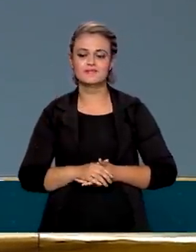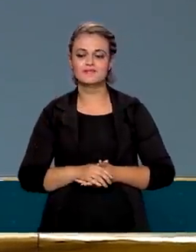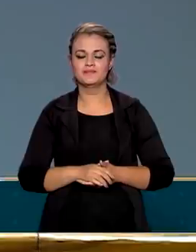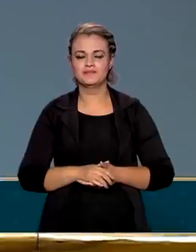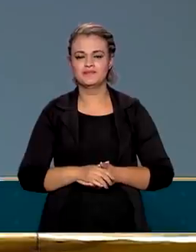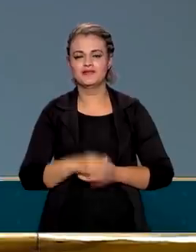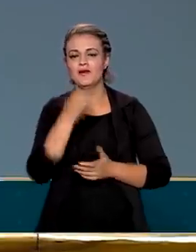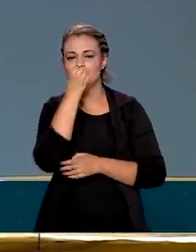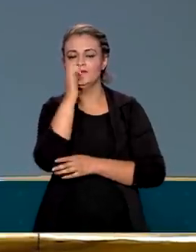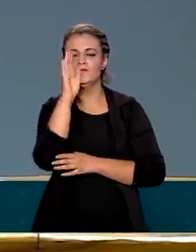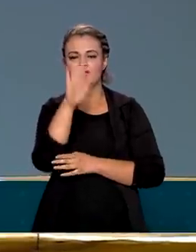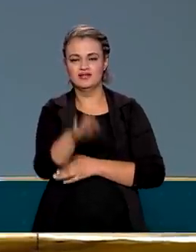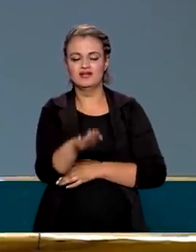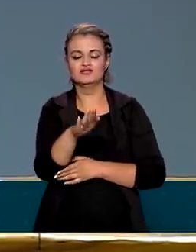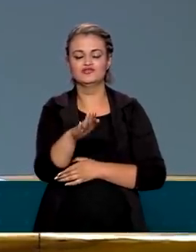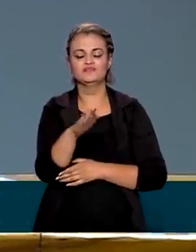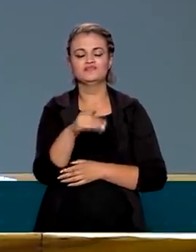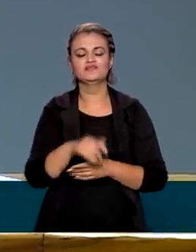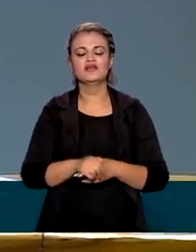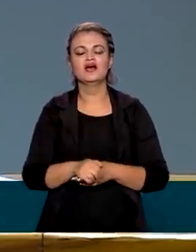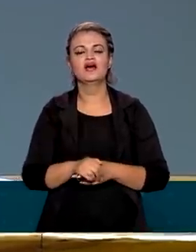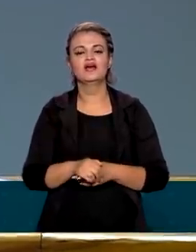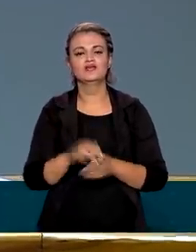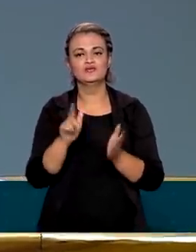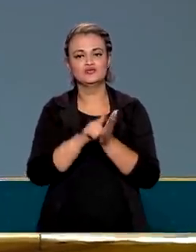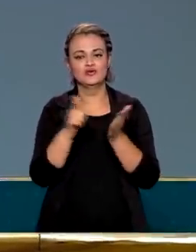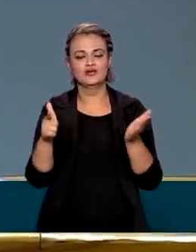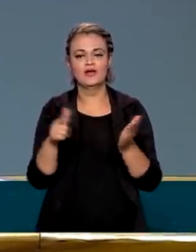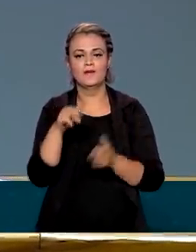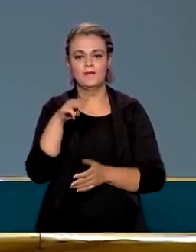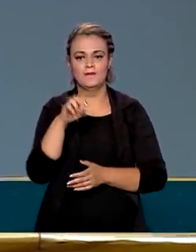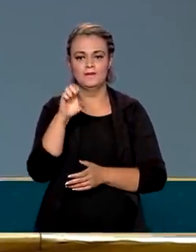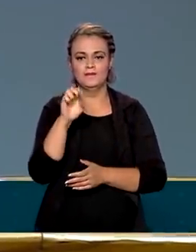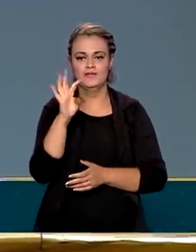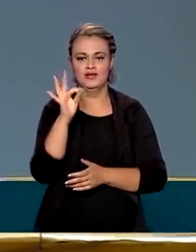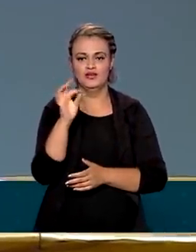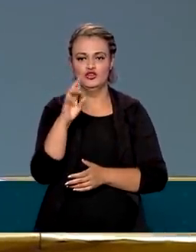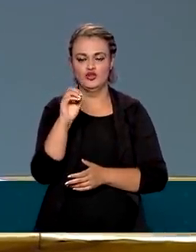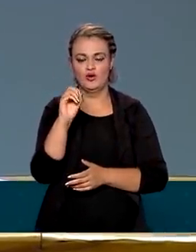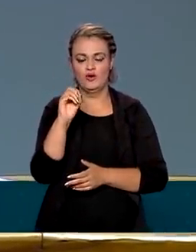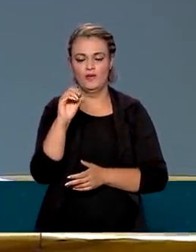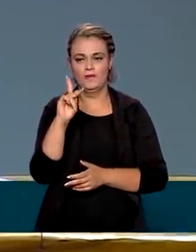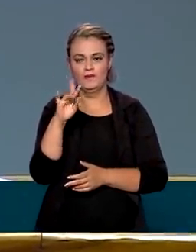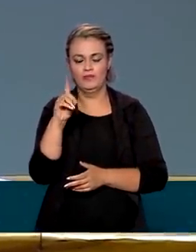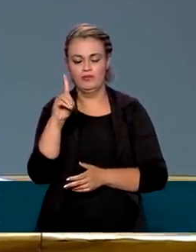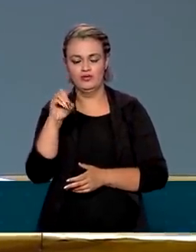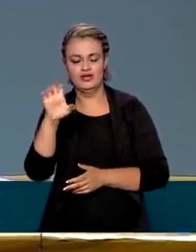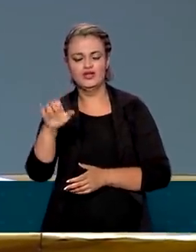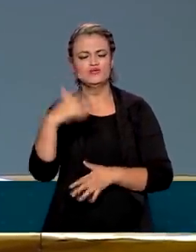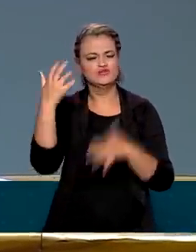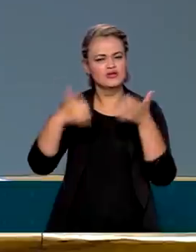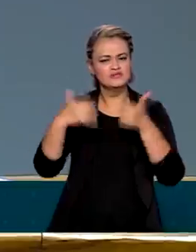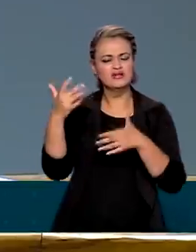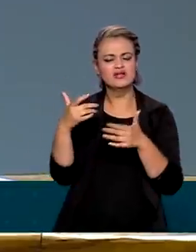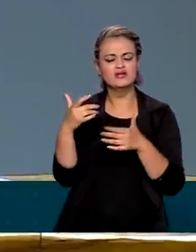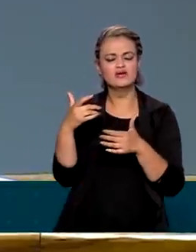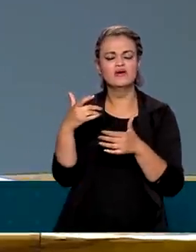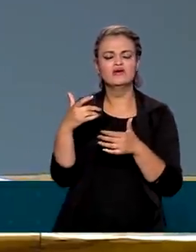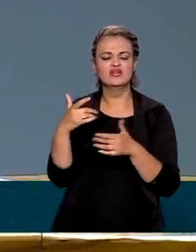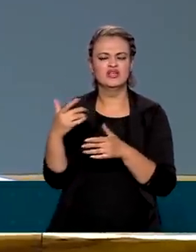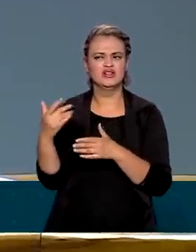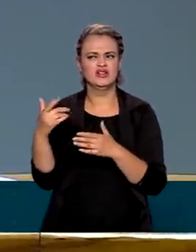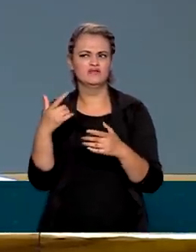Boa tarde, ministro. Talita Laurino, do Metrópolis. O senhor admitiu que houve especulação para troca quando citou André Esteves.